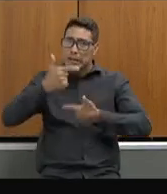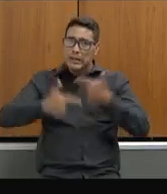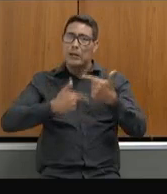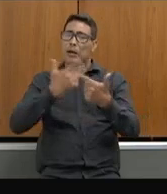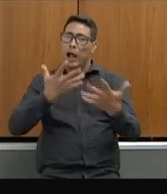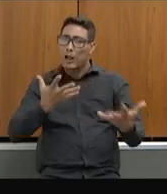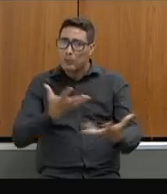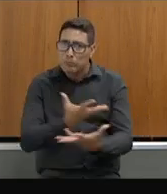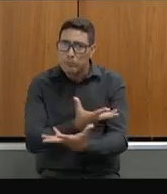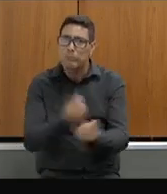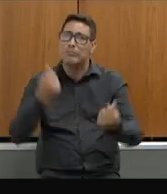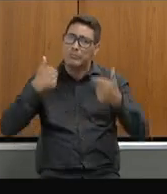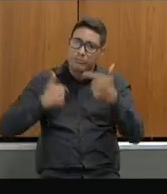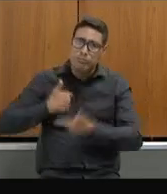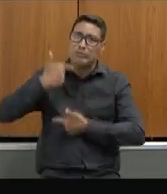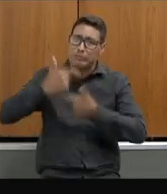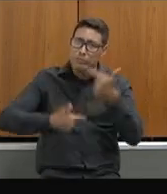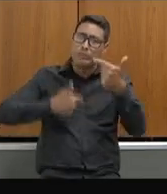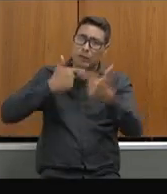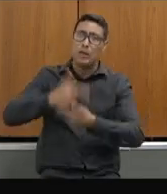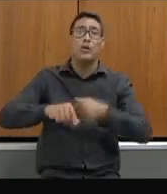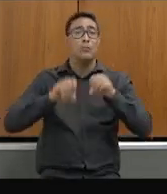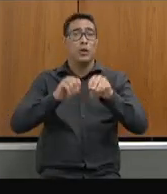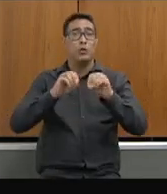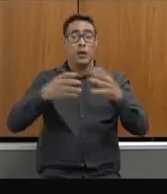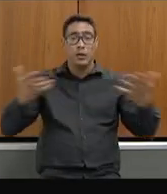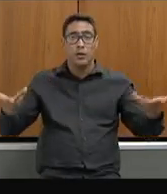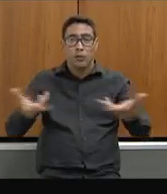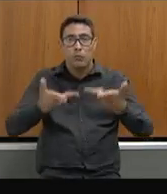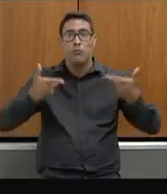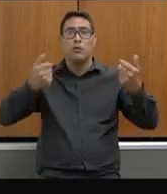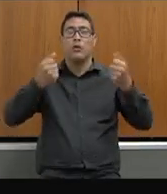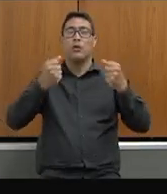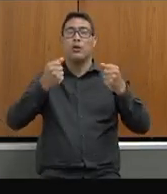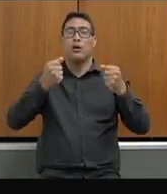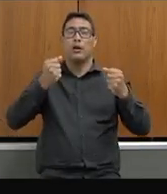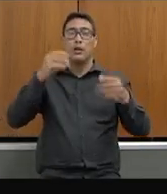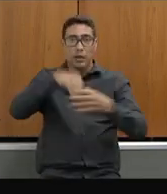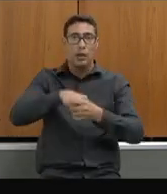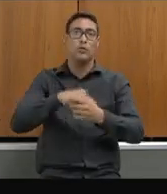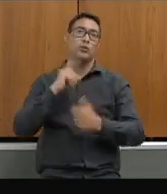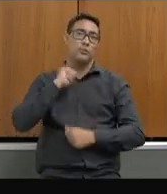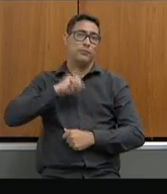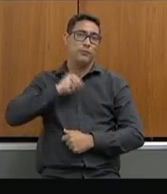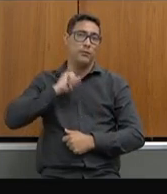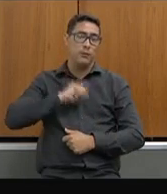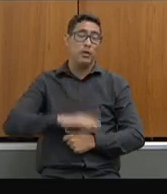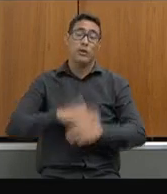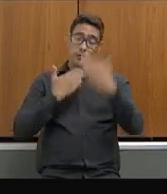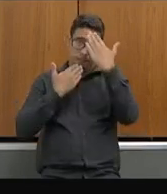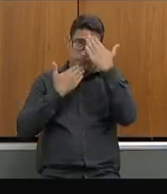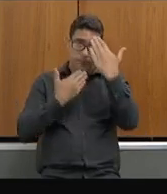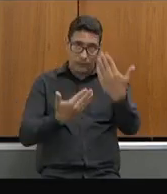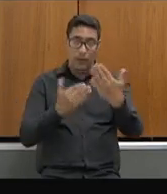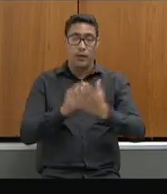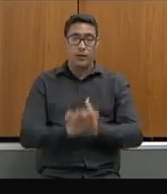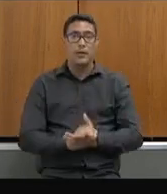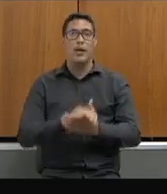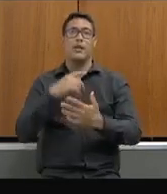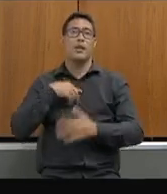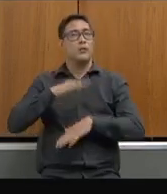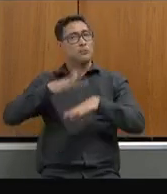muito por uma educação melhor no estado de Minas Gerais quero agradecer pela grande contribuição que ele tem